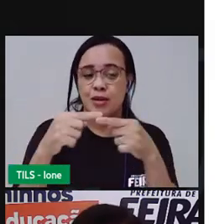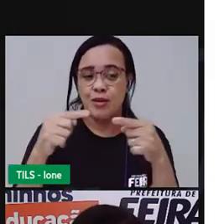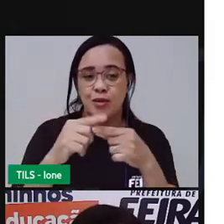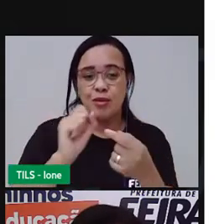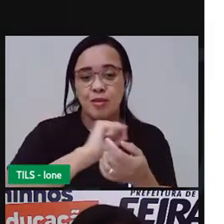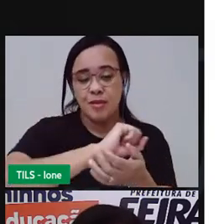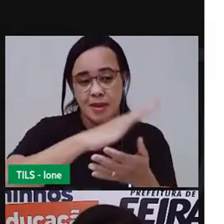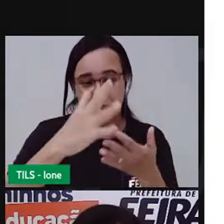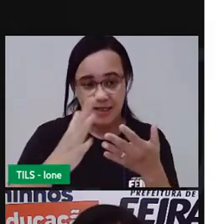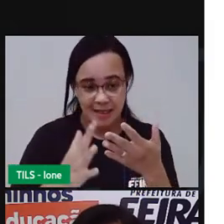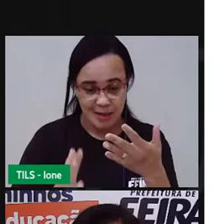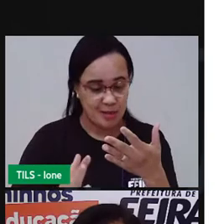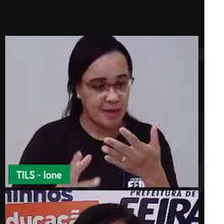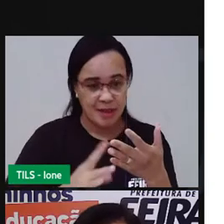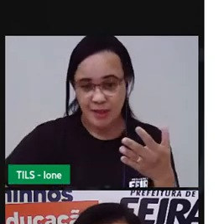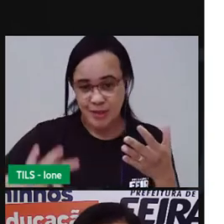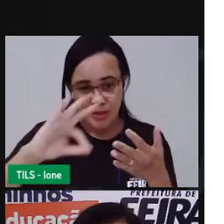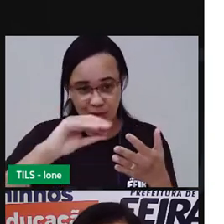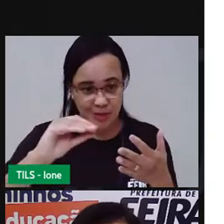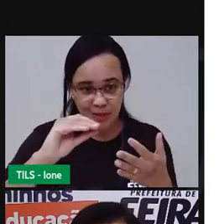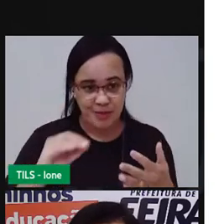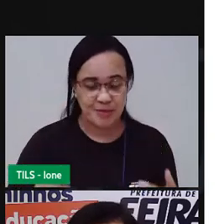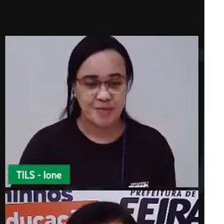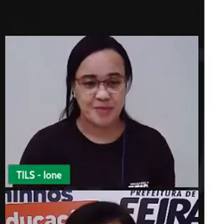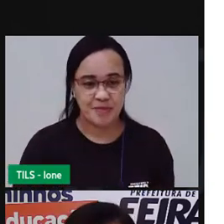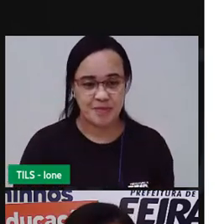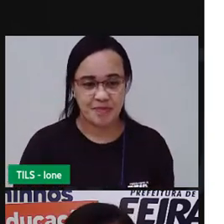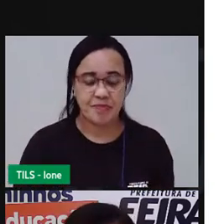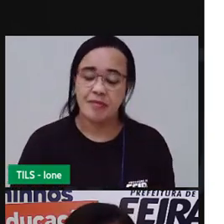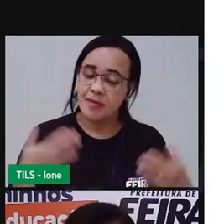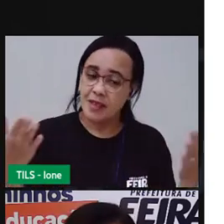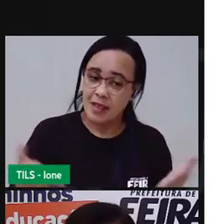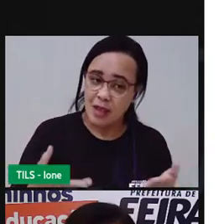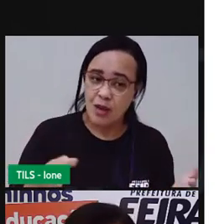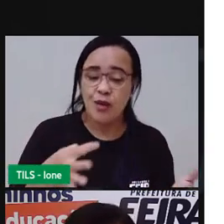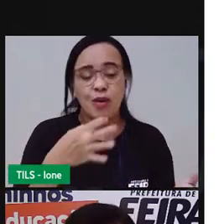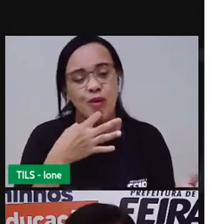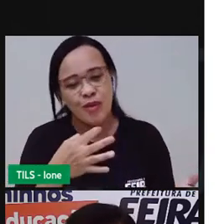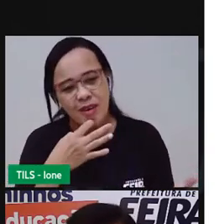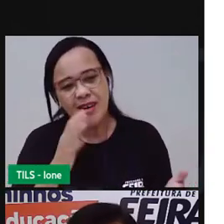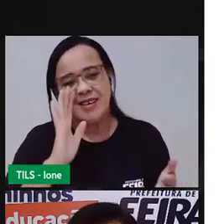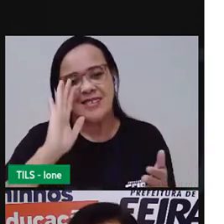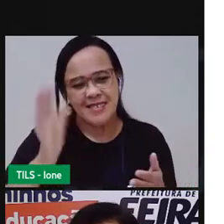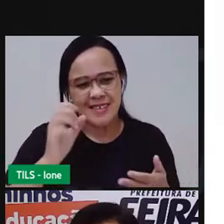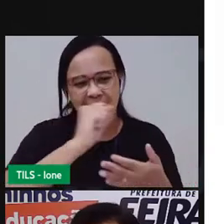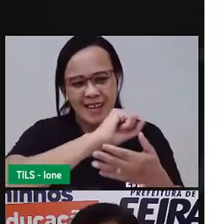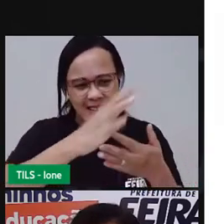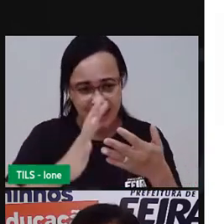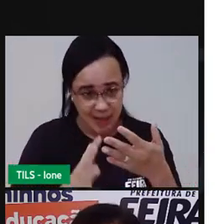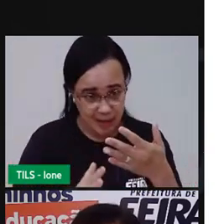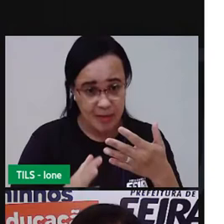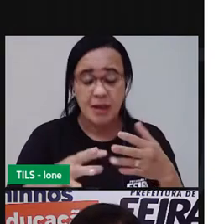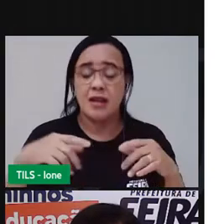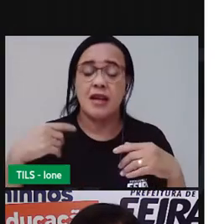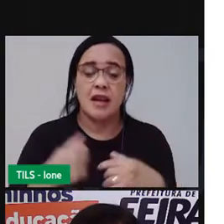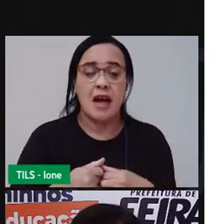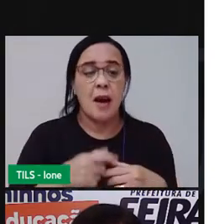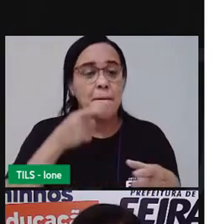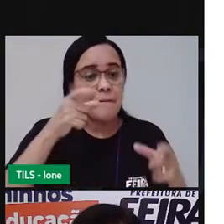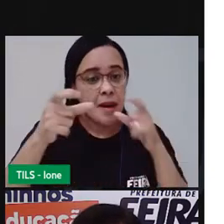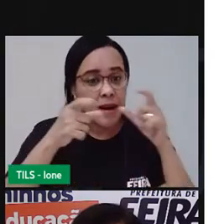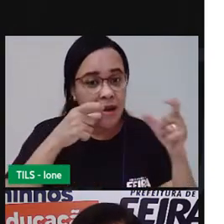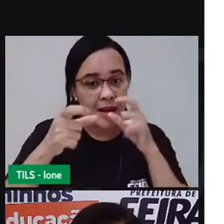libras. Tá? Agora, crianças, que vocês já conhecem o alfabeto em libras, a gente vai escrever algumas